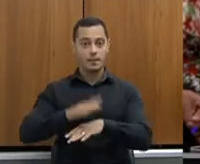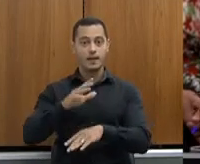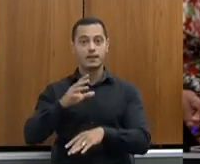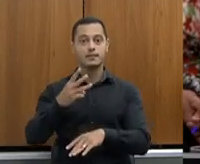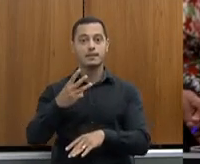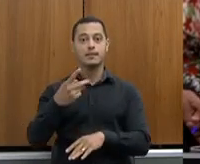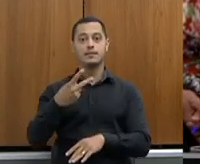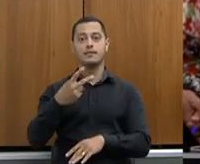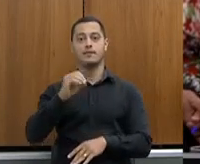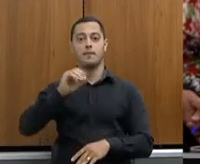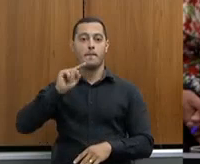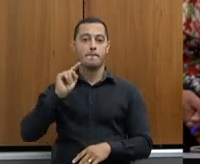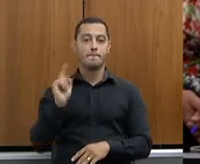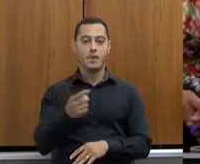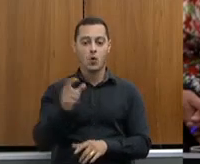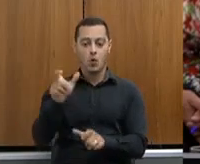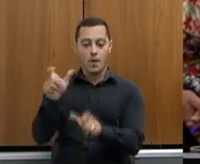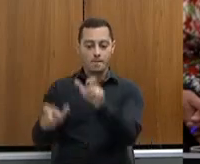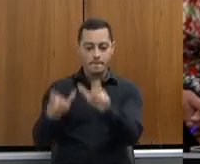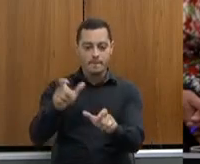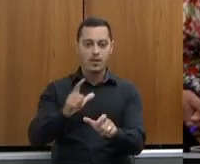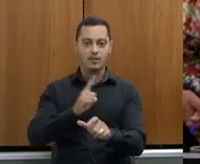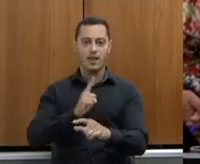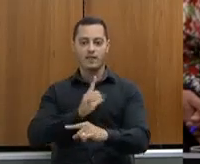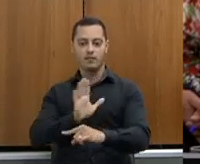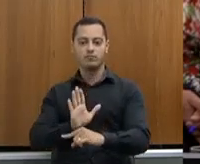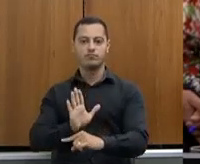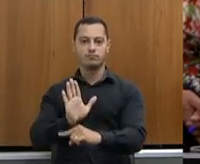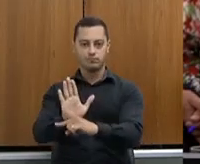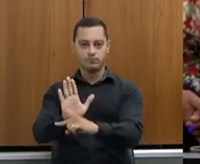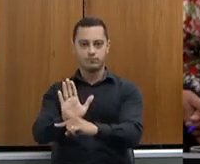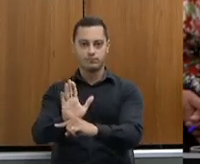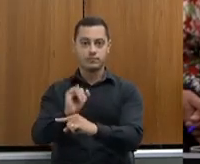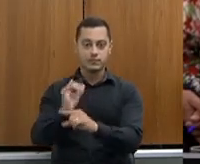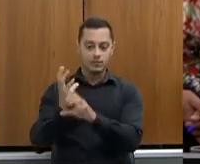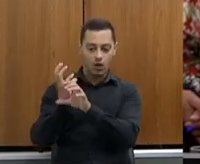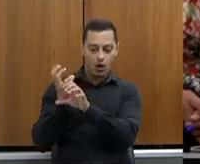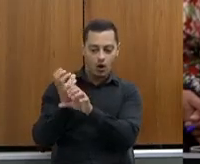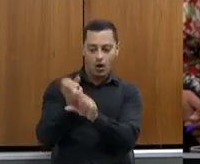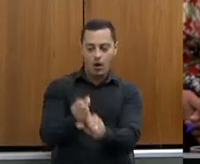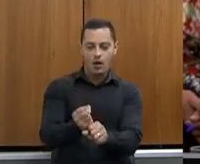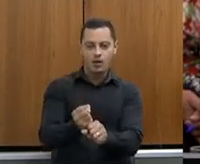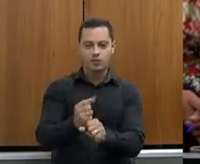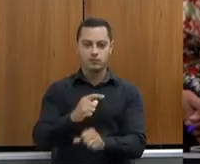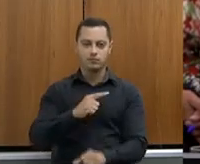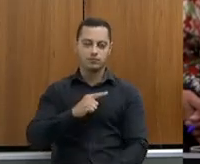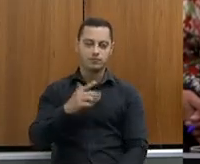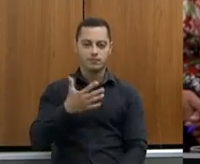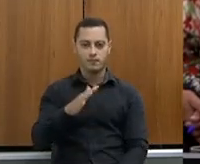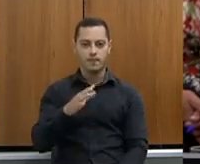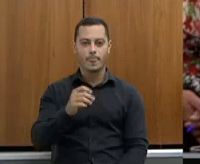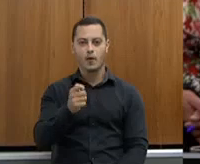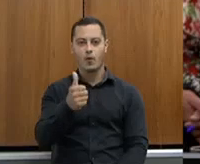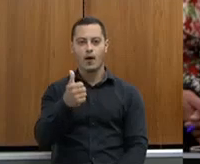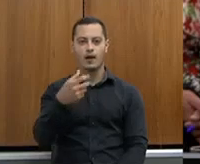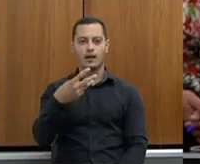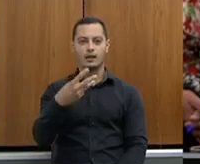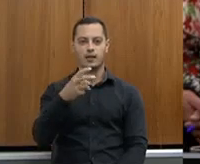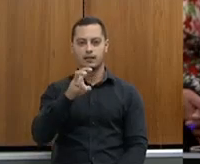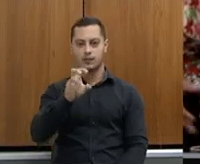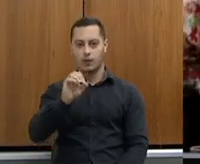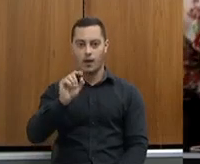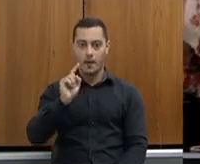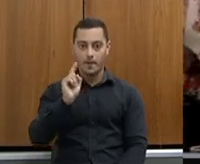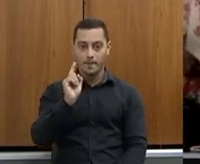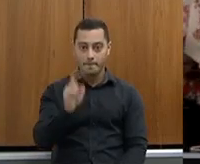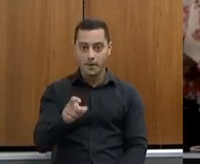agricultores que tiveram atendimento. Se somar aí, dá em torno de quase 350 mil agricultores